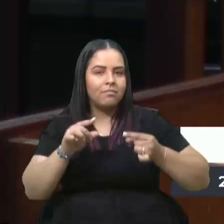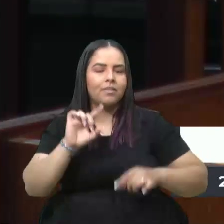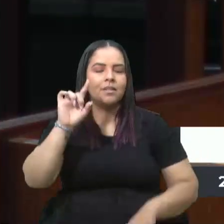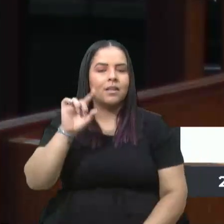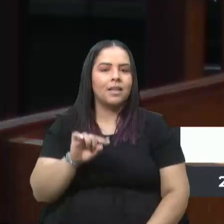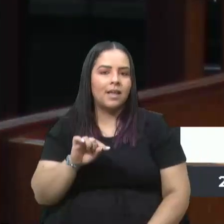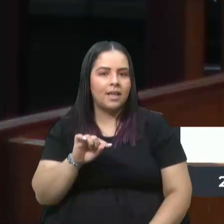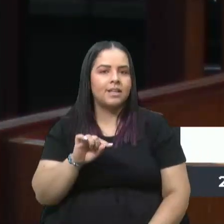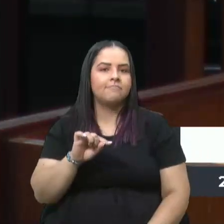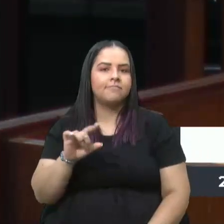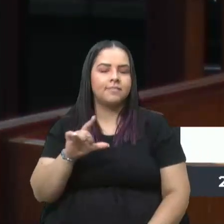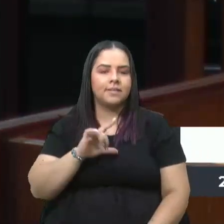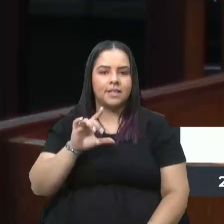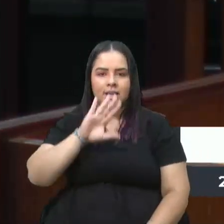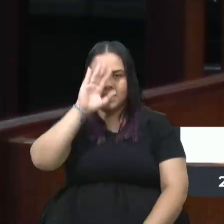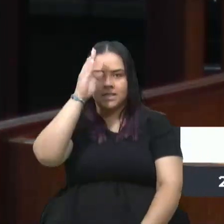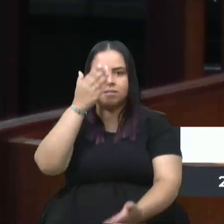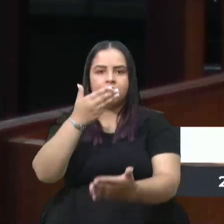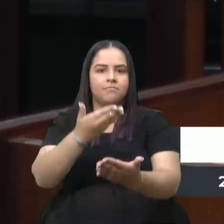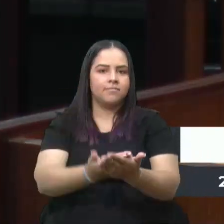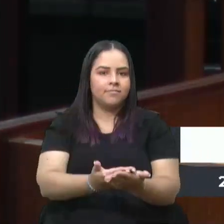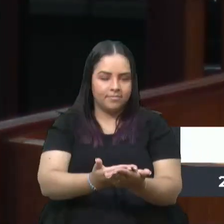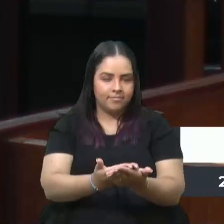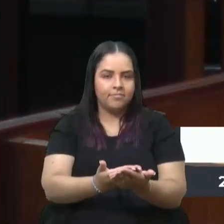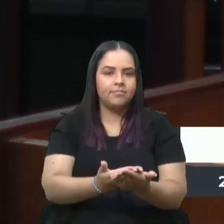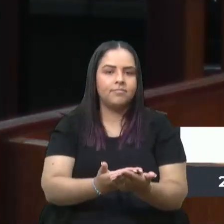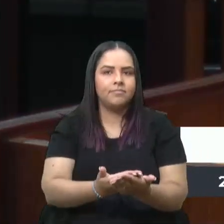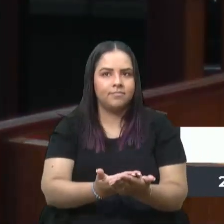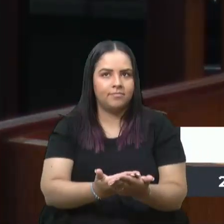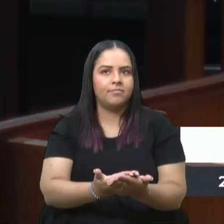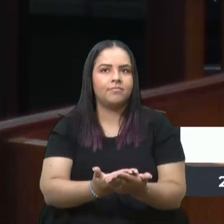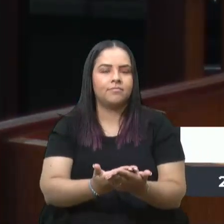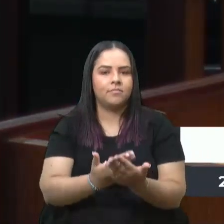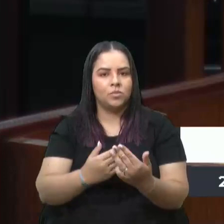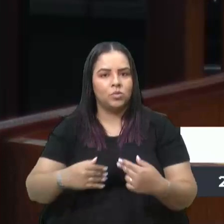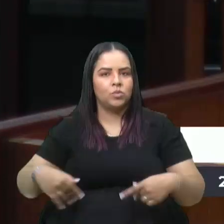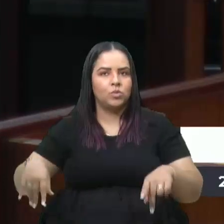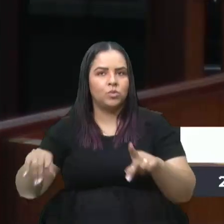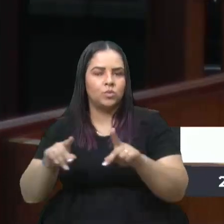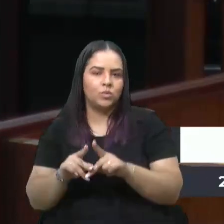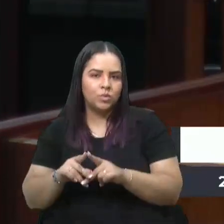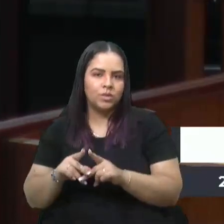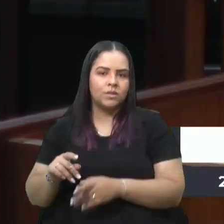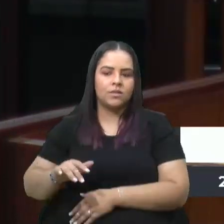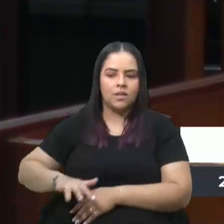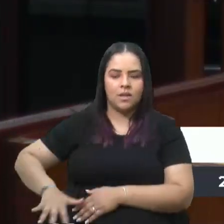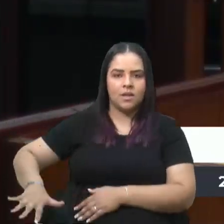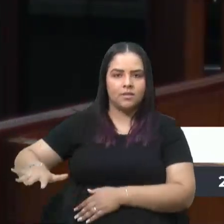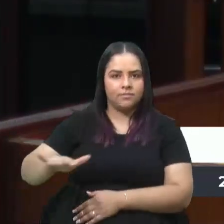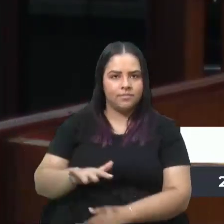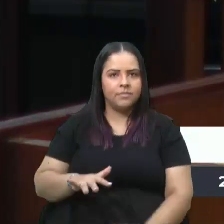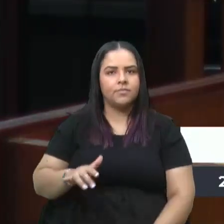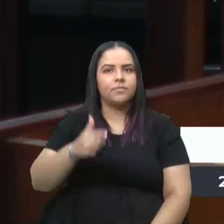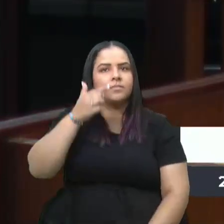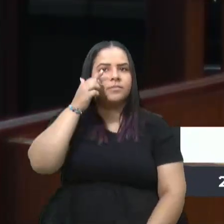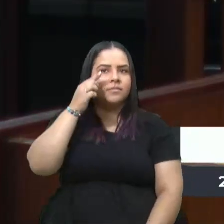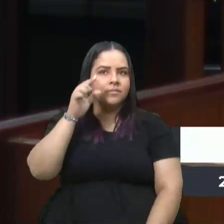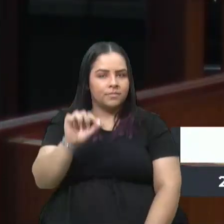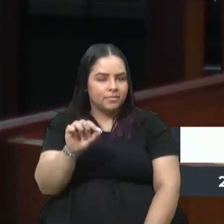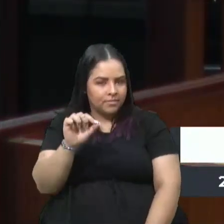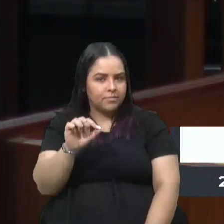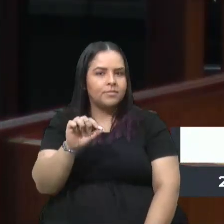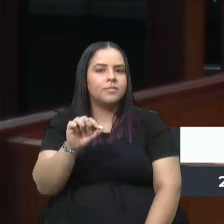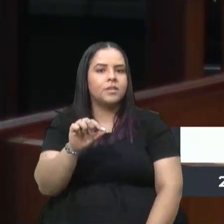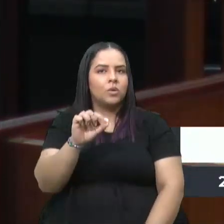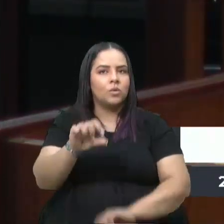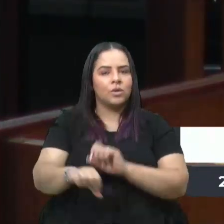restabelecer a confiança popular na esfera pública. vencer a